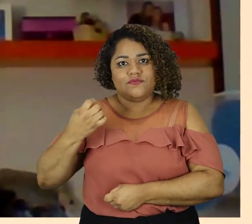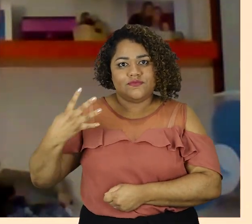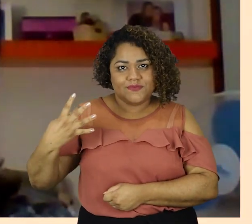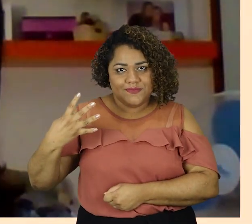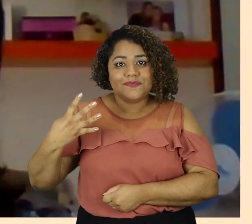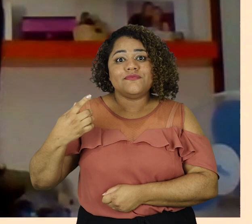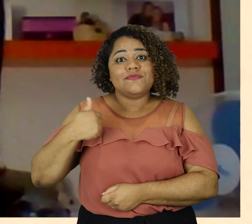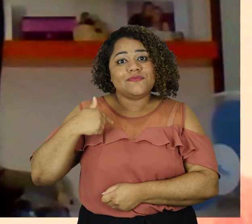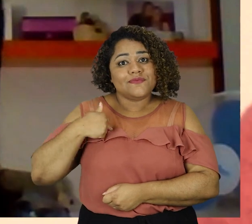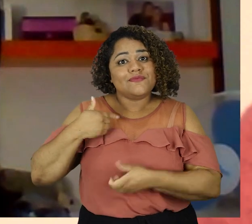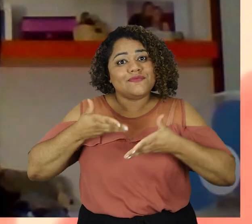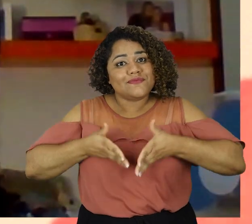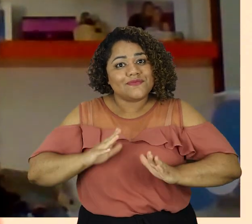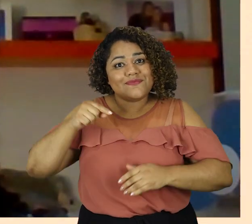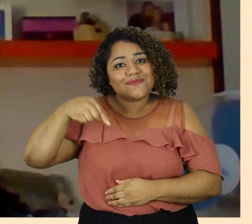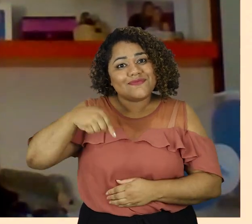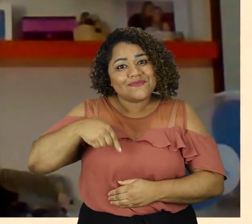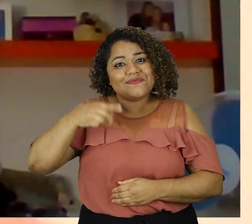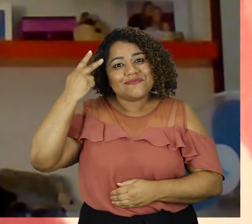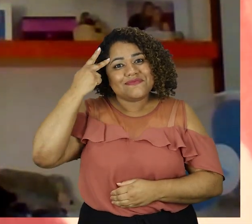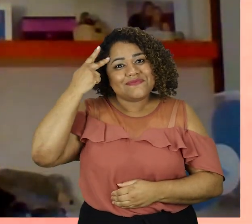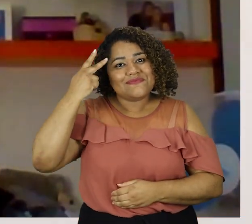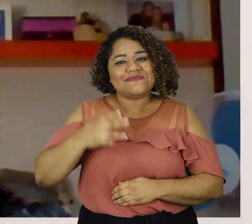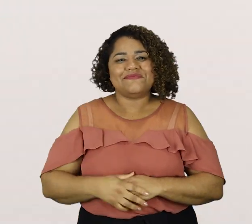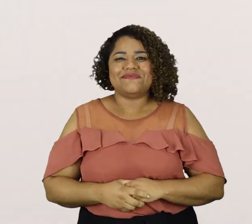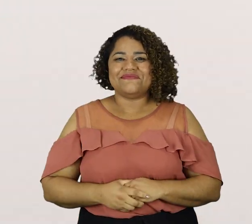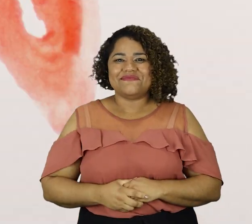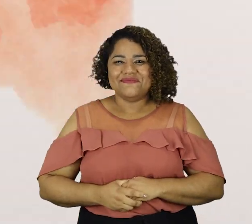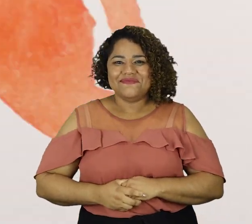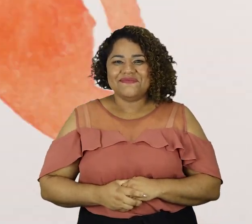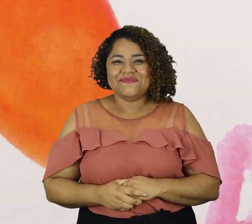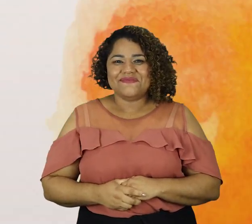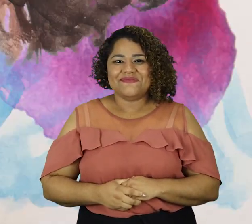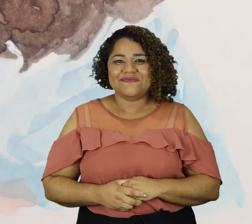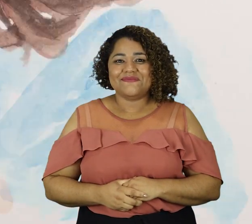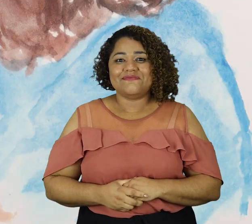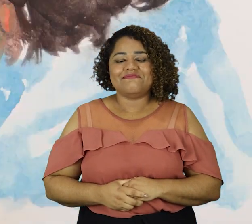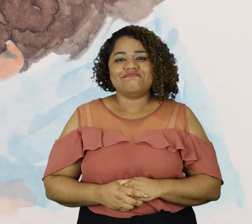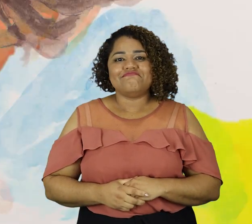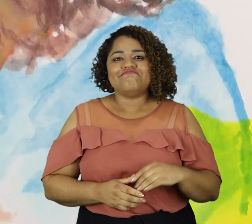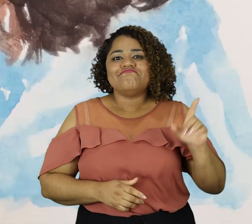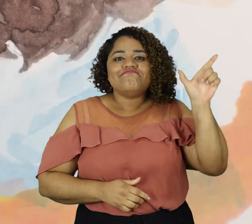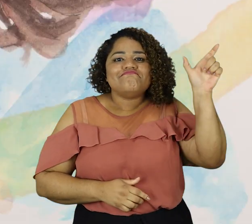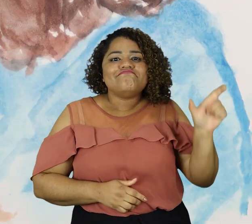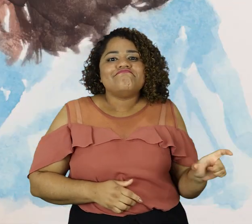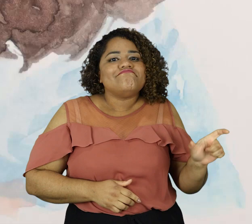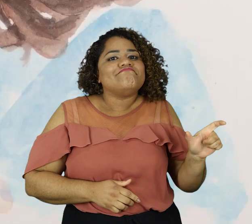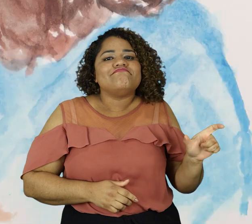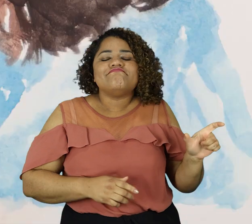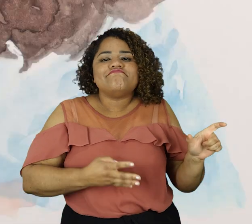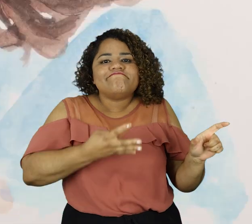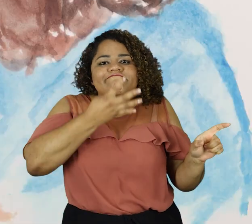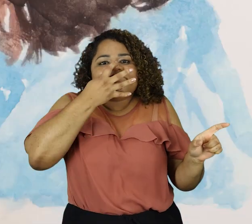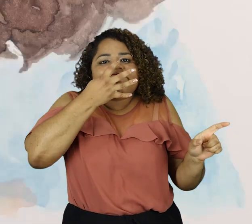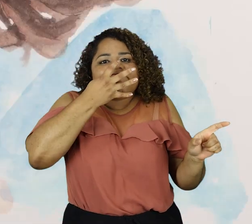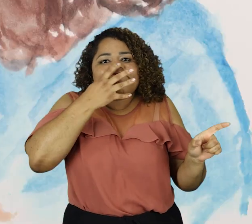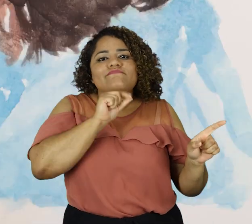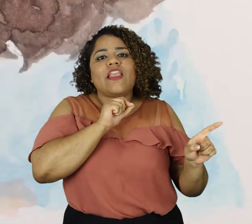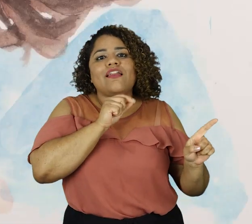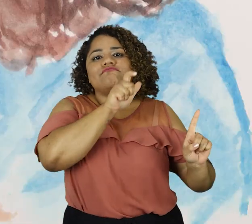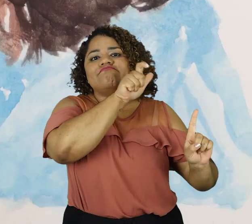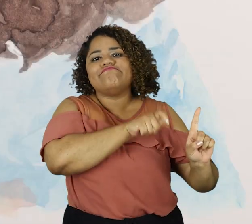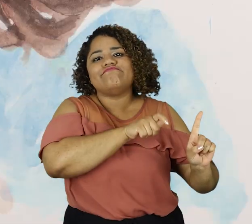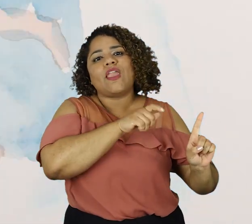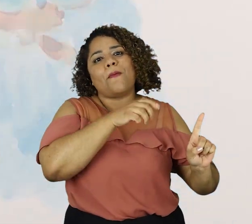e eu nasci aqui em São Paulo. Eu admiro muito a minha mãe,